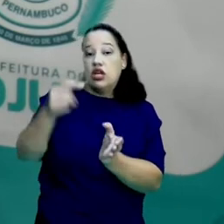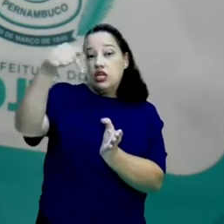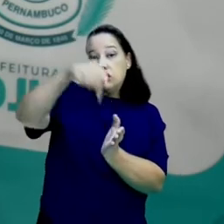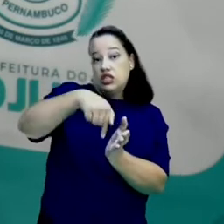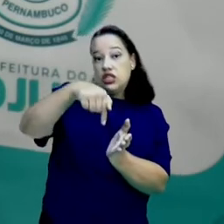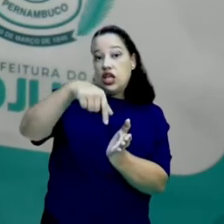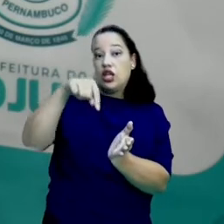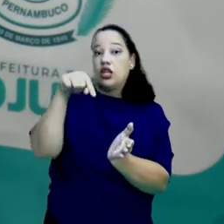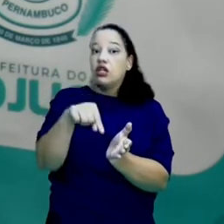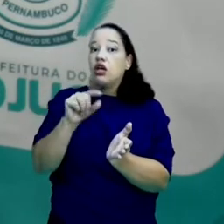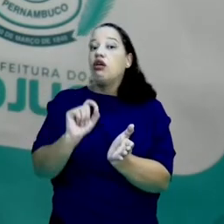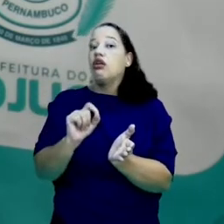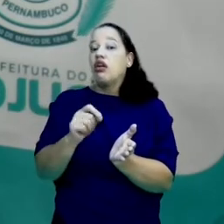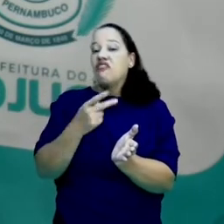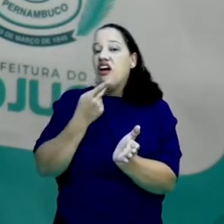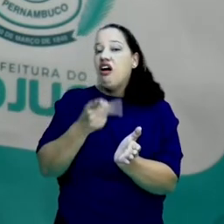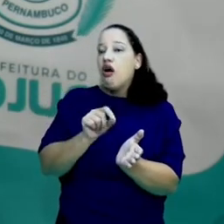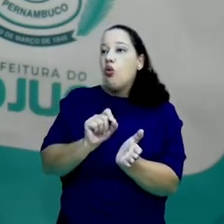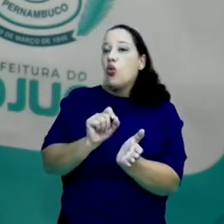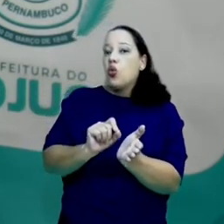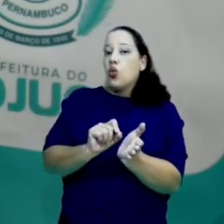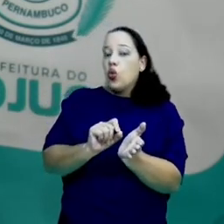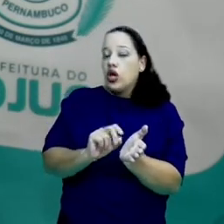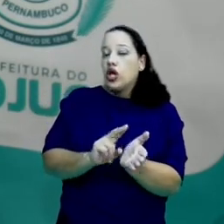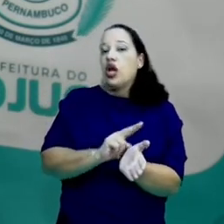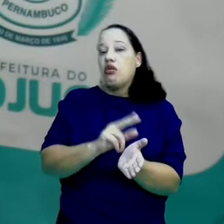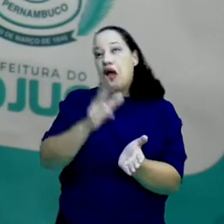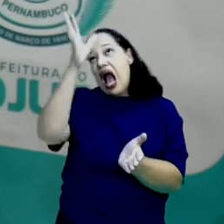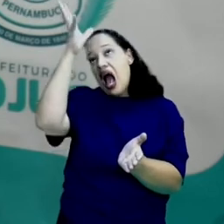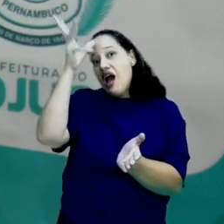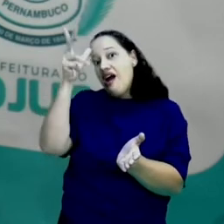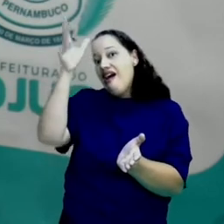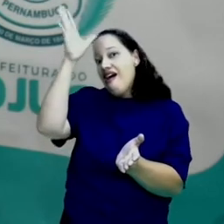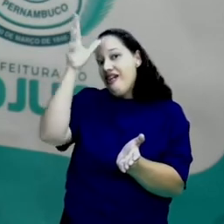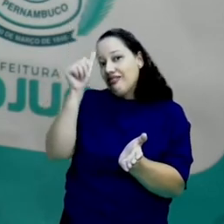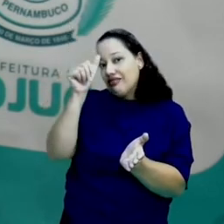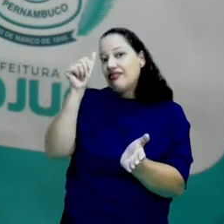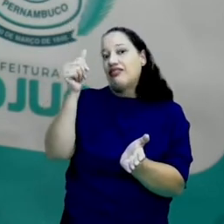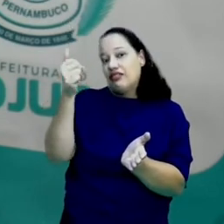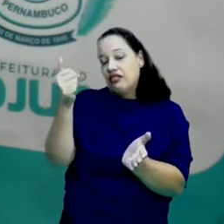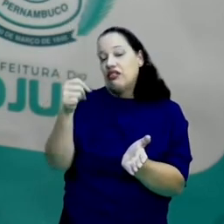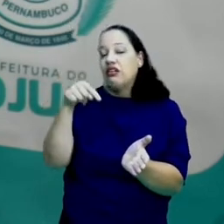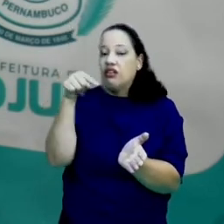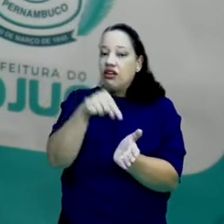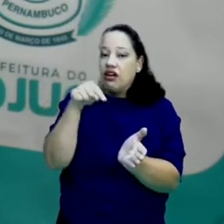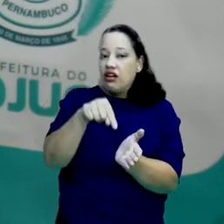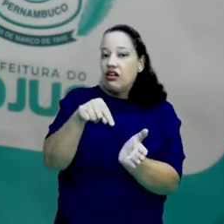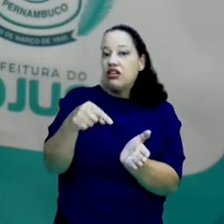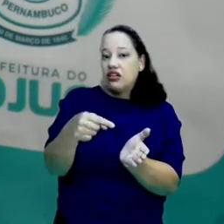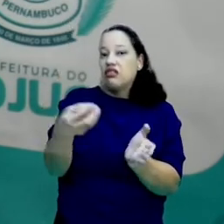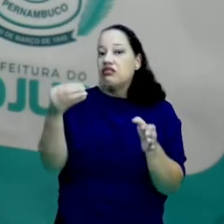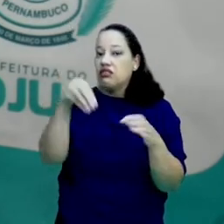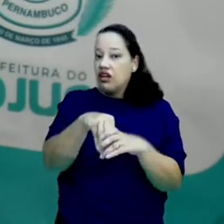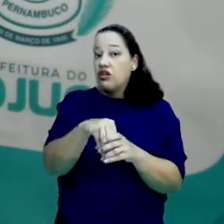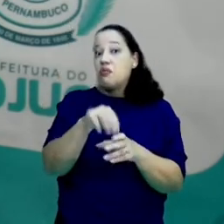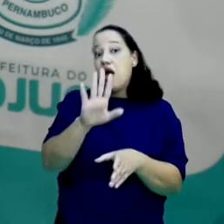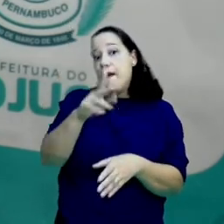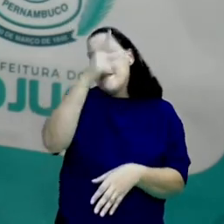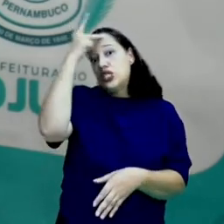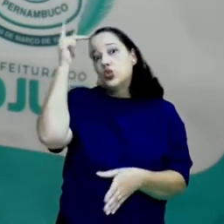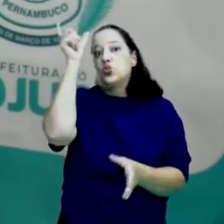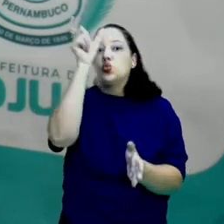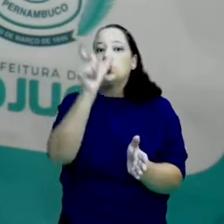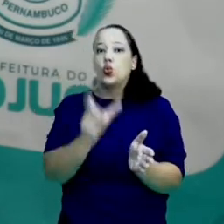como pessoas. Diziam que vinham o quê? Galinhas da Angola, que eram o quê? Pessoas que estavam opuscadas dentro desse